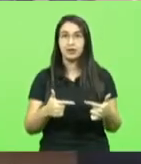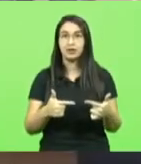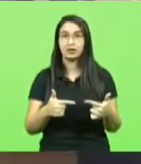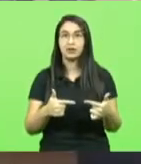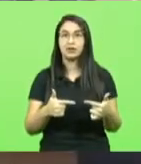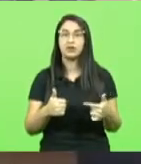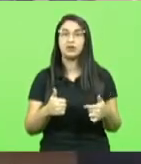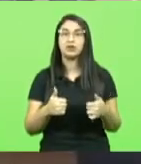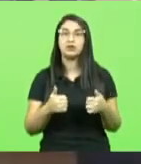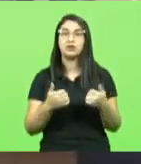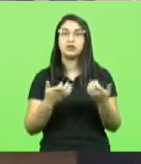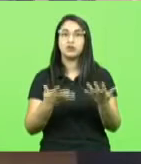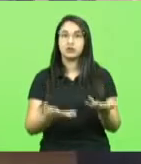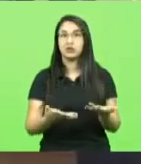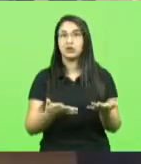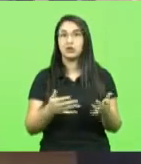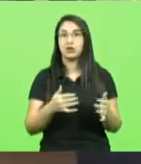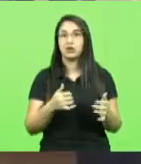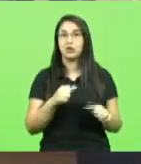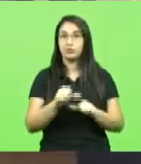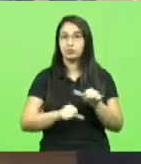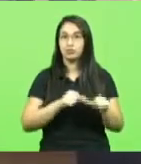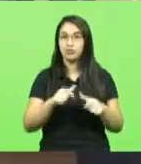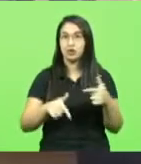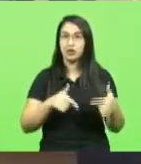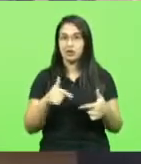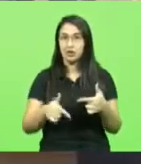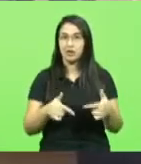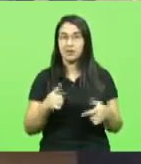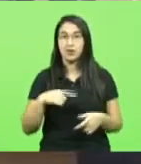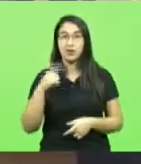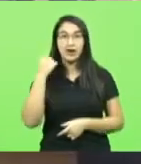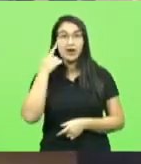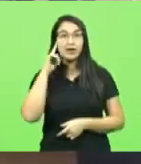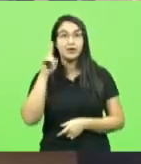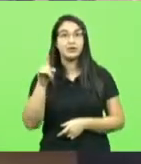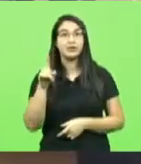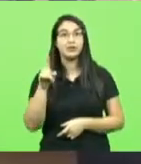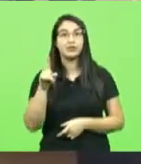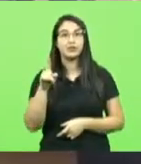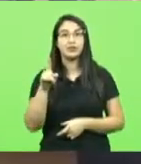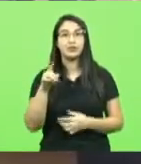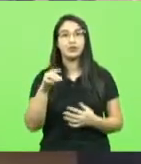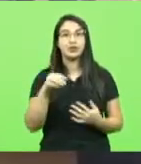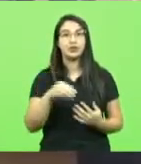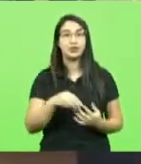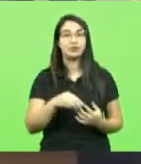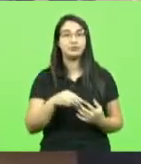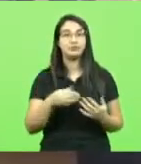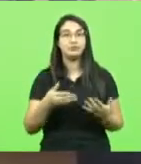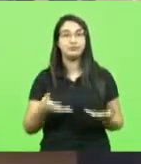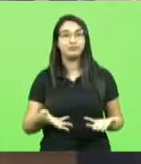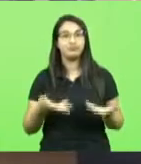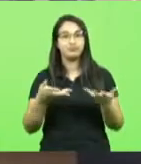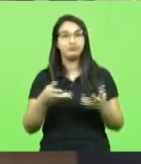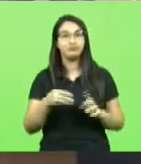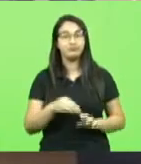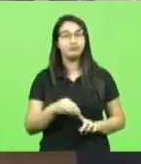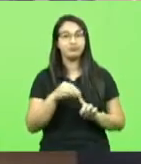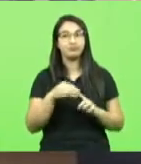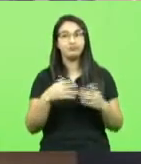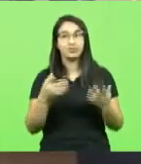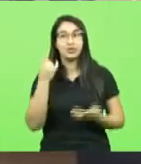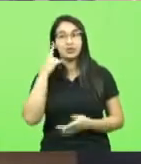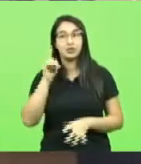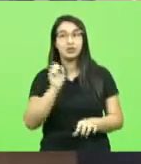militares. Dia 5 de maio, então, é o dia da promoção dos militares. E esse é um dia muito esperado por todos os